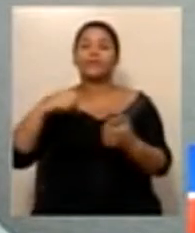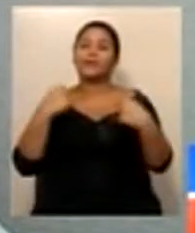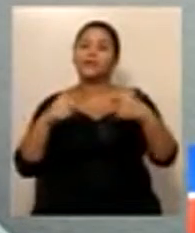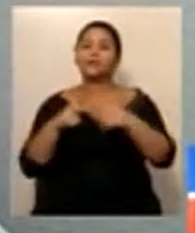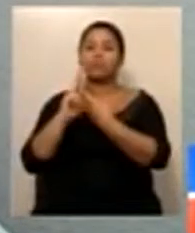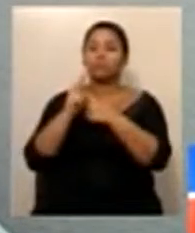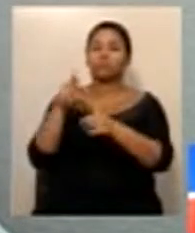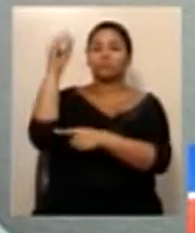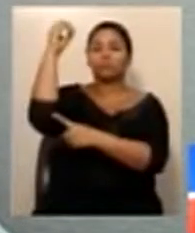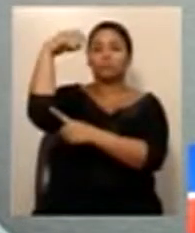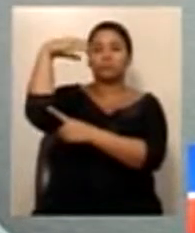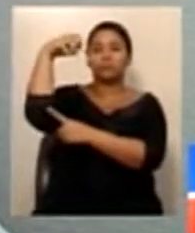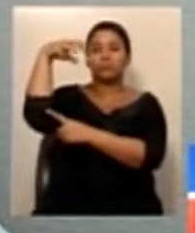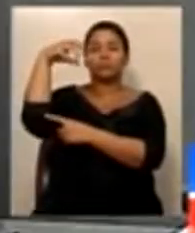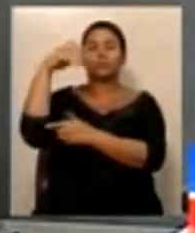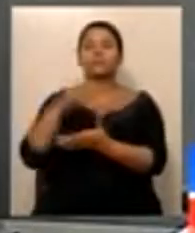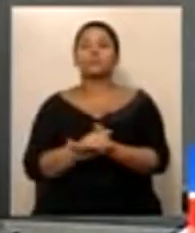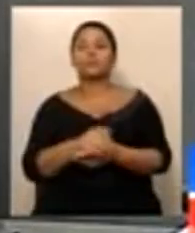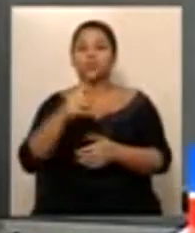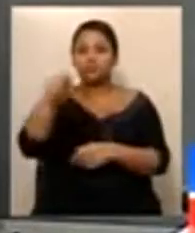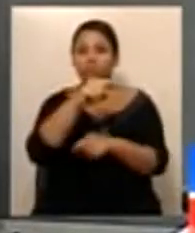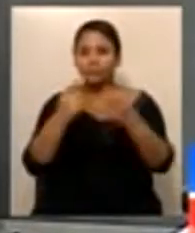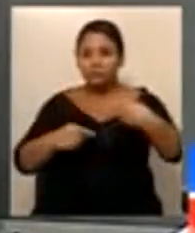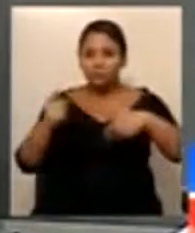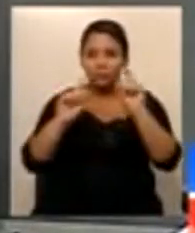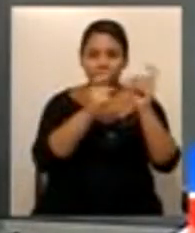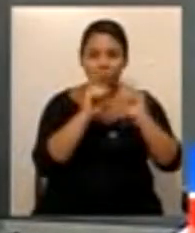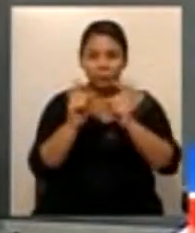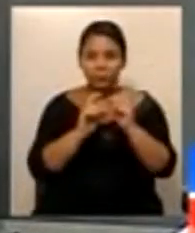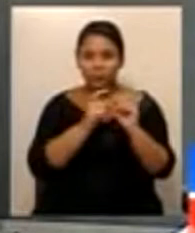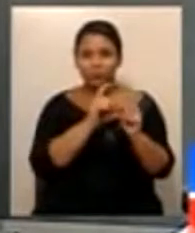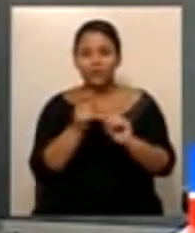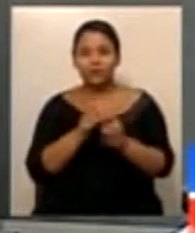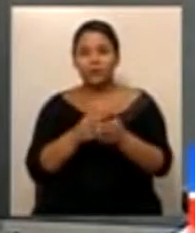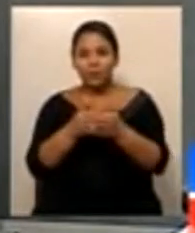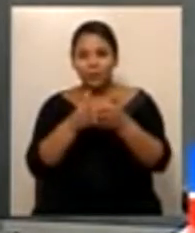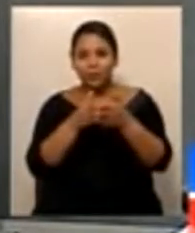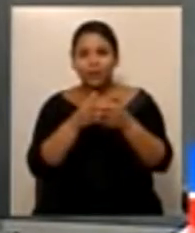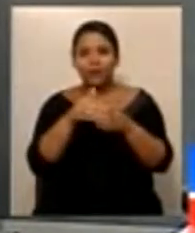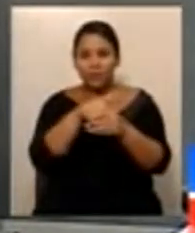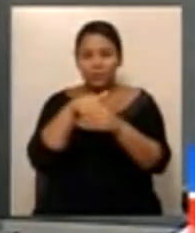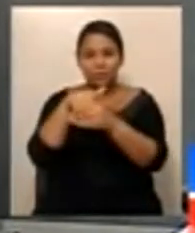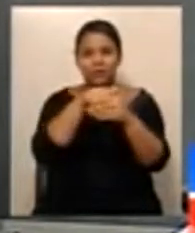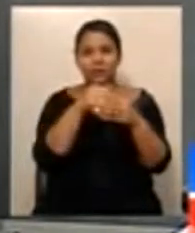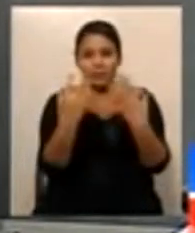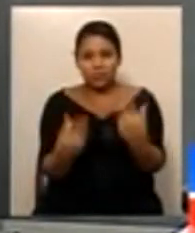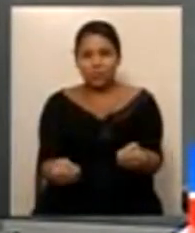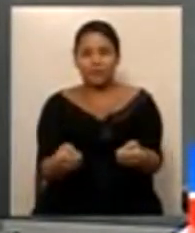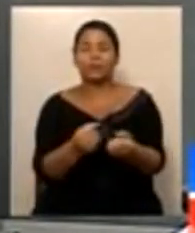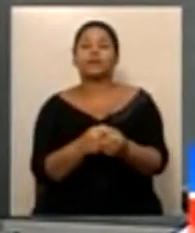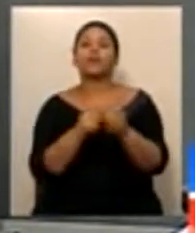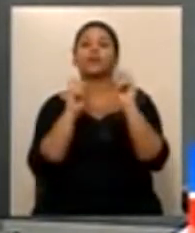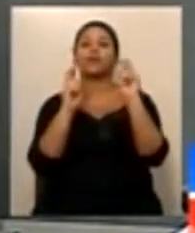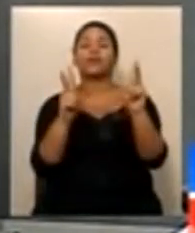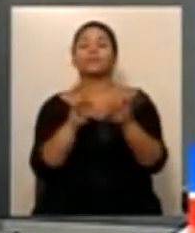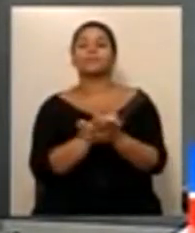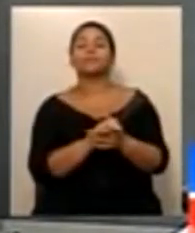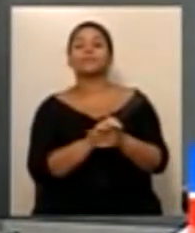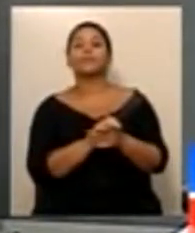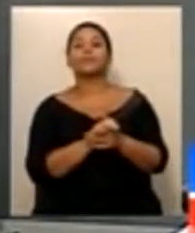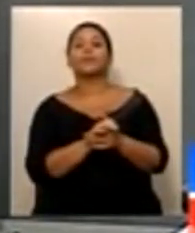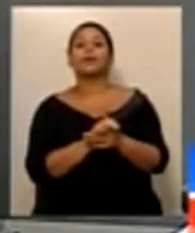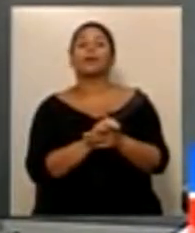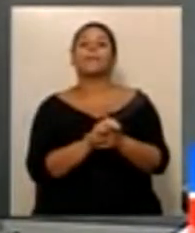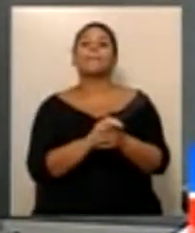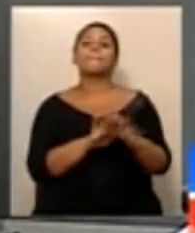Encerra a discussão, coloque em votação os deputados que aprovam ou permaneçam a comissão. Aprovado. Processo número 731,